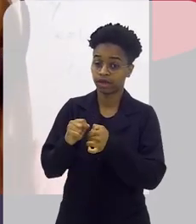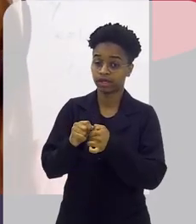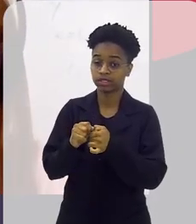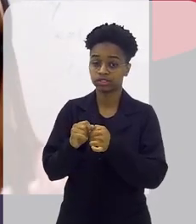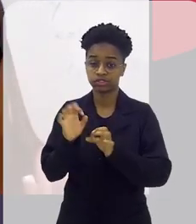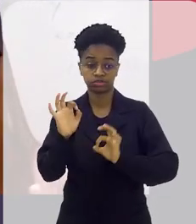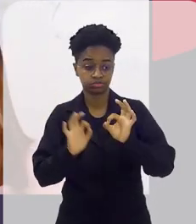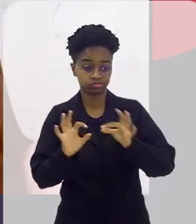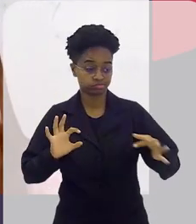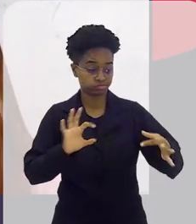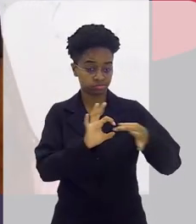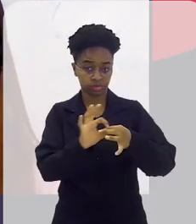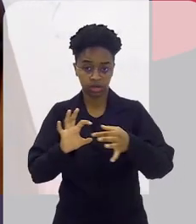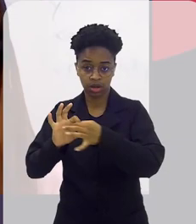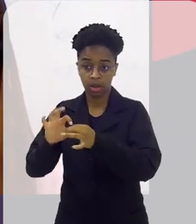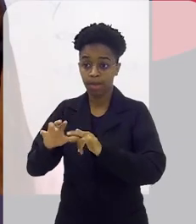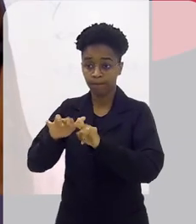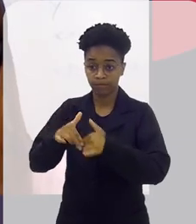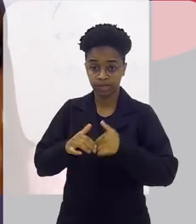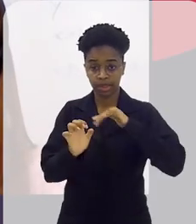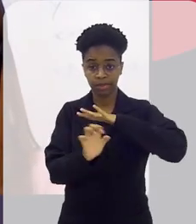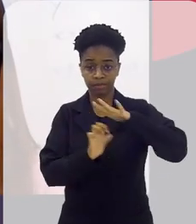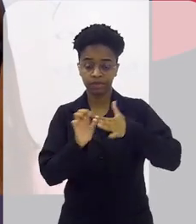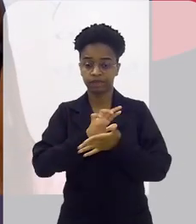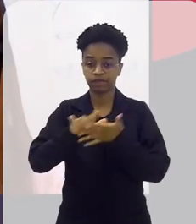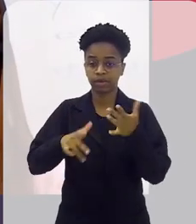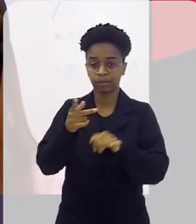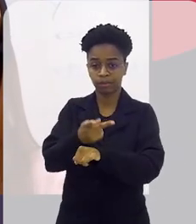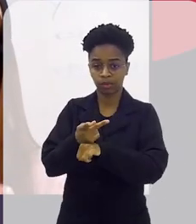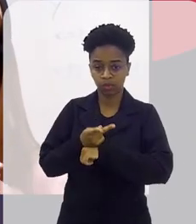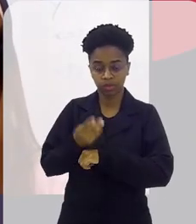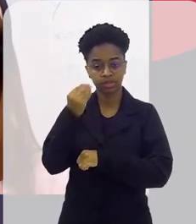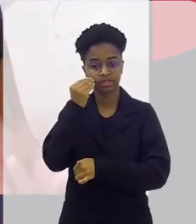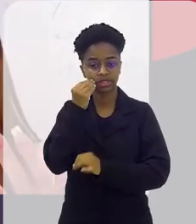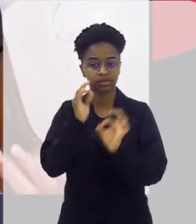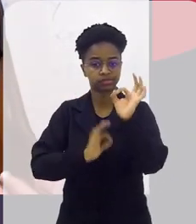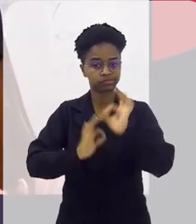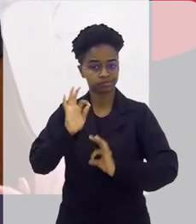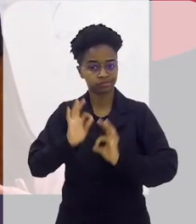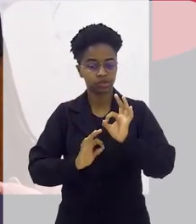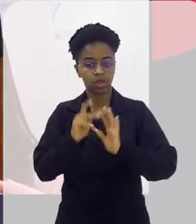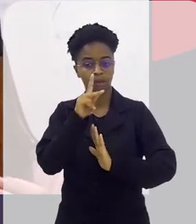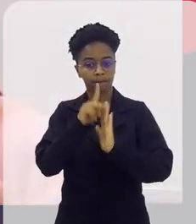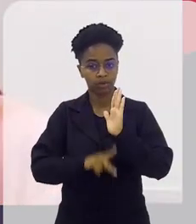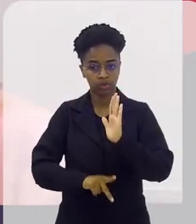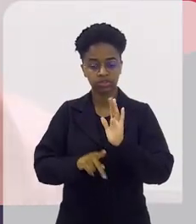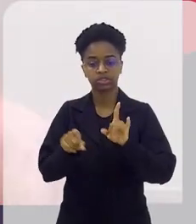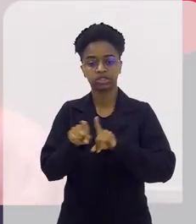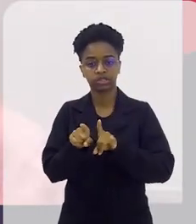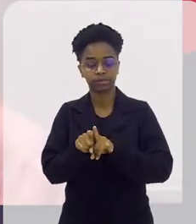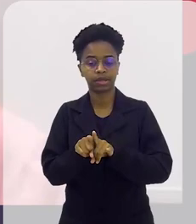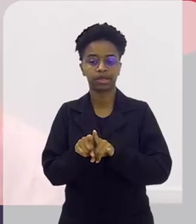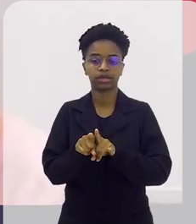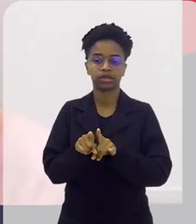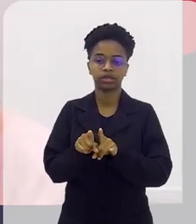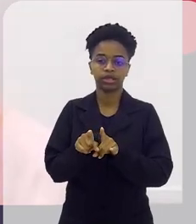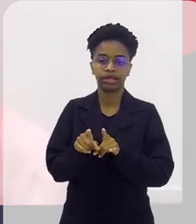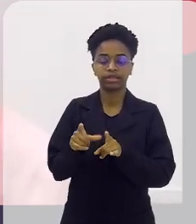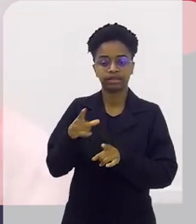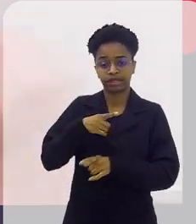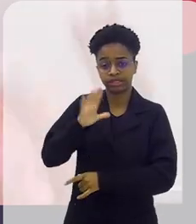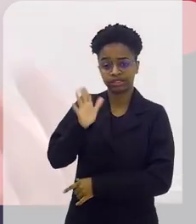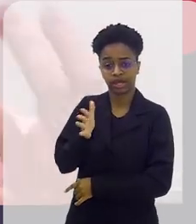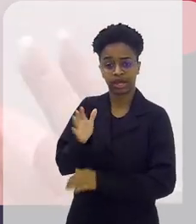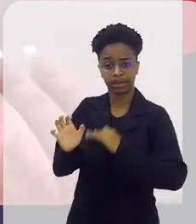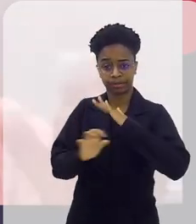a gente faz essa ponte. Por isso que muitas startups vêm procurar a gente justamente para fazer isso, para poder amadurecer essa prova de conceito que as empresas já